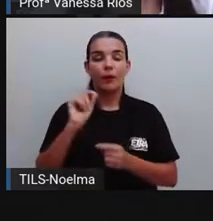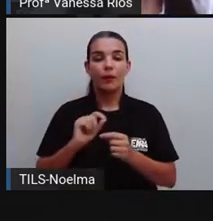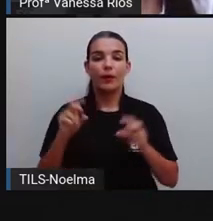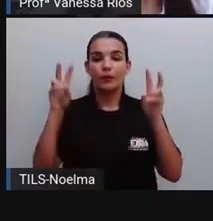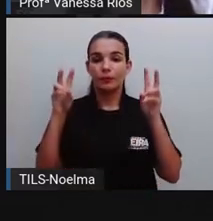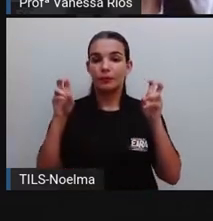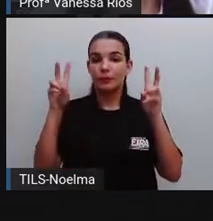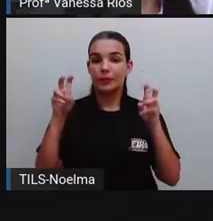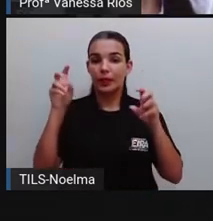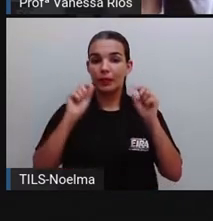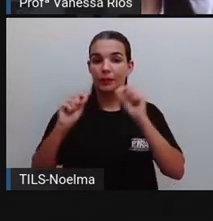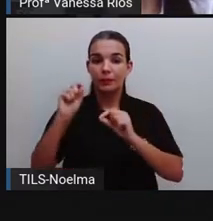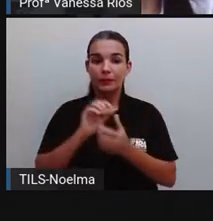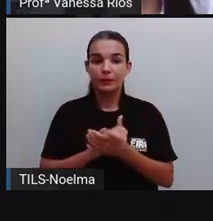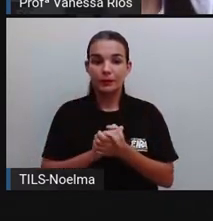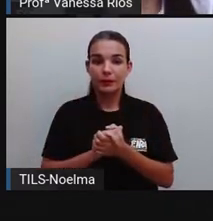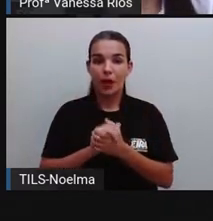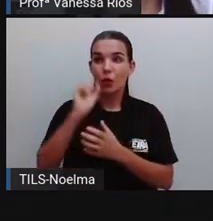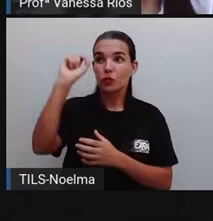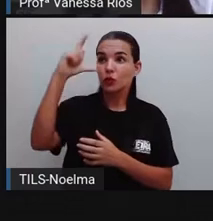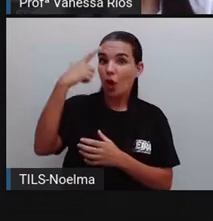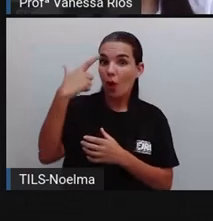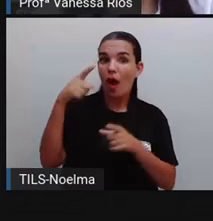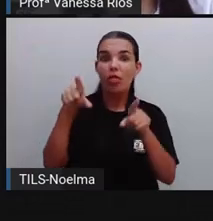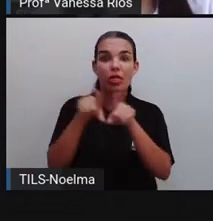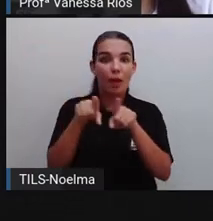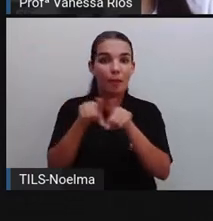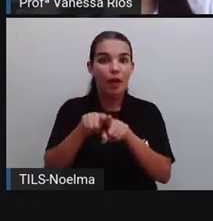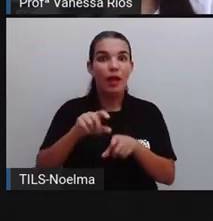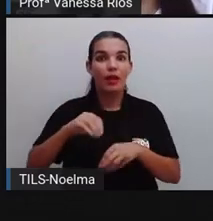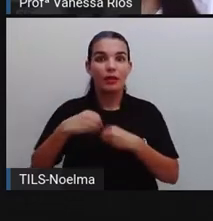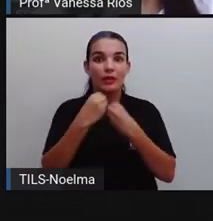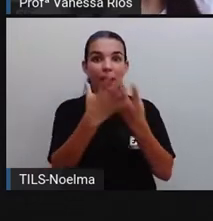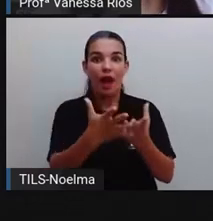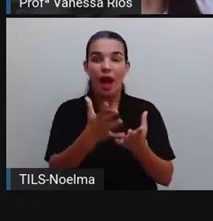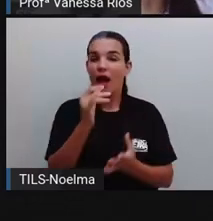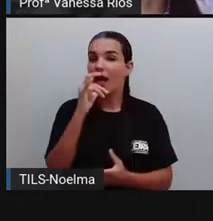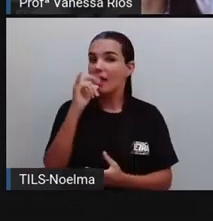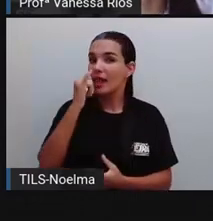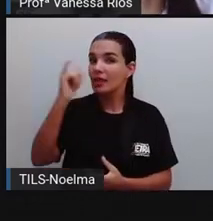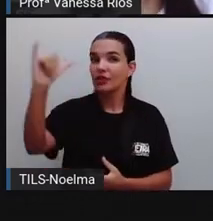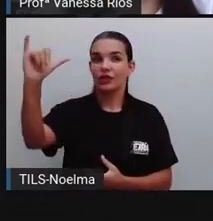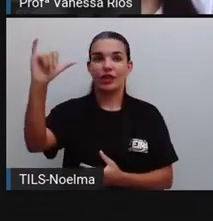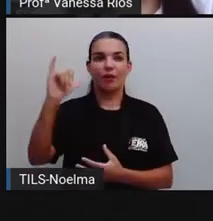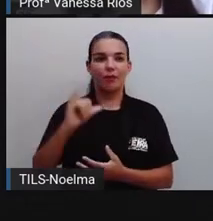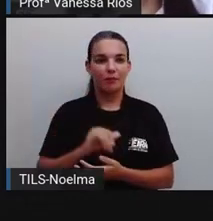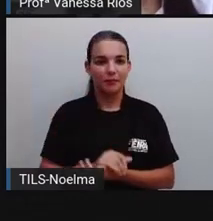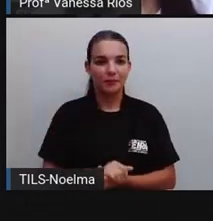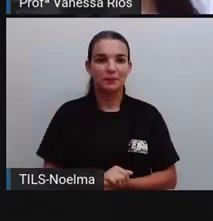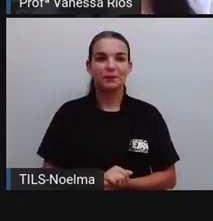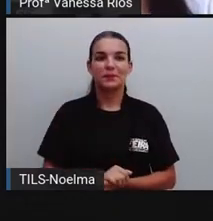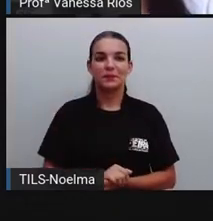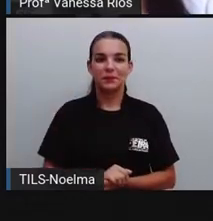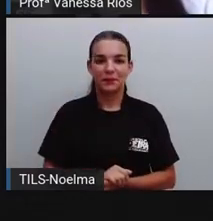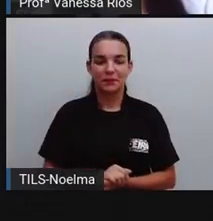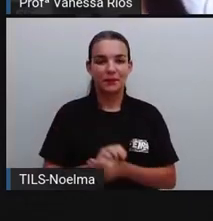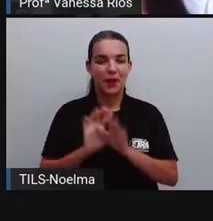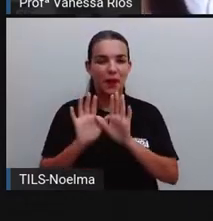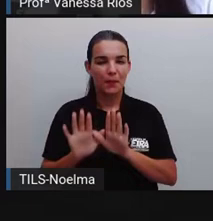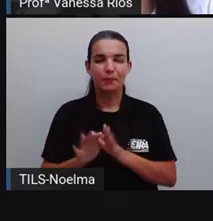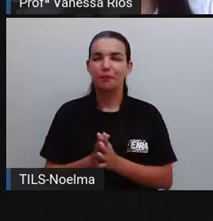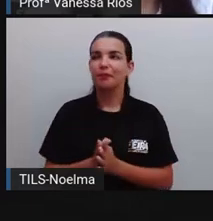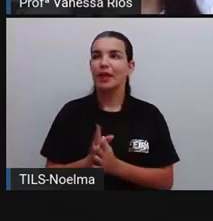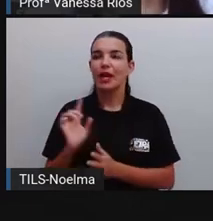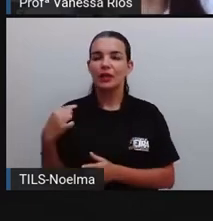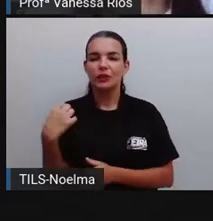vamos estudar sobre o sol também gera energia. A gente observa o